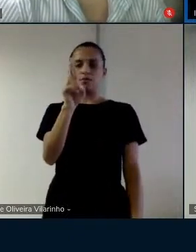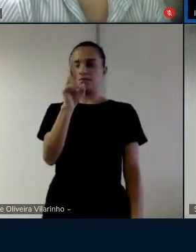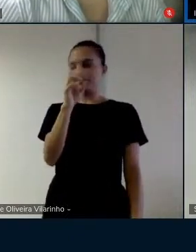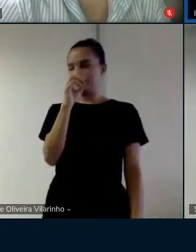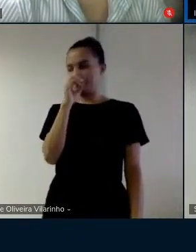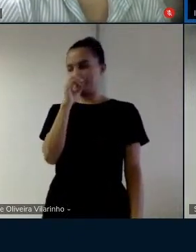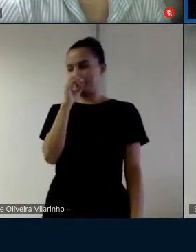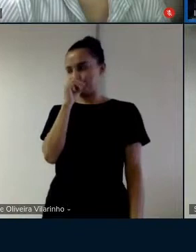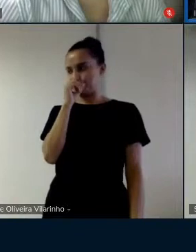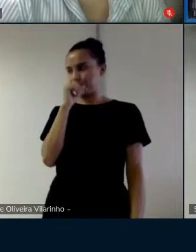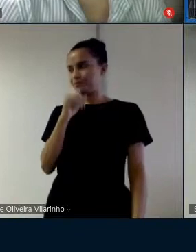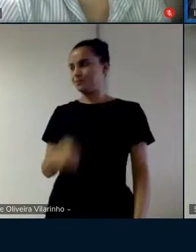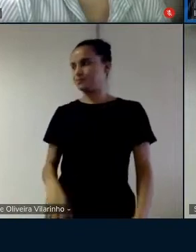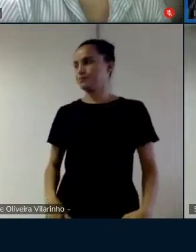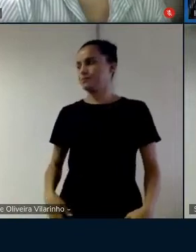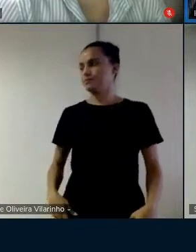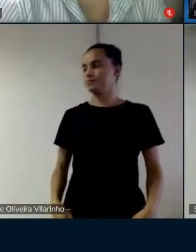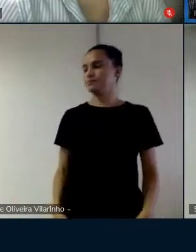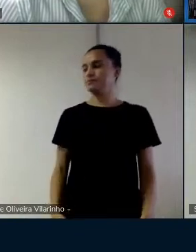você tem lá